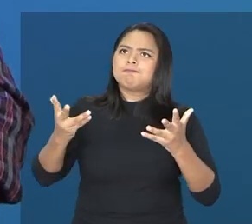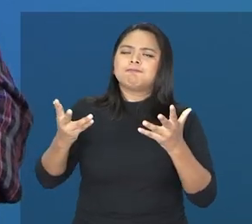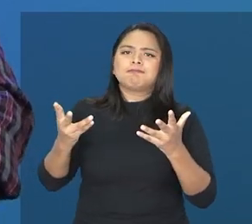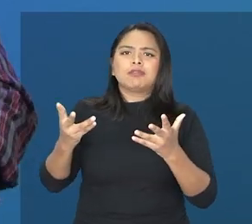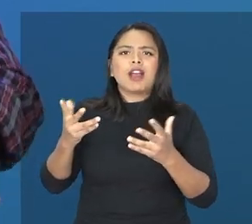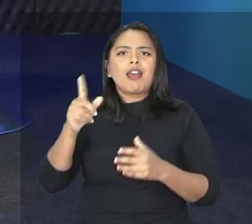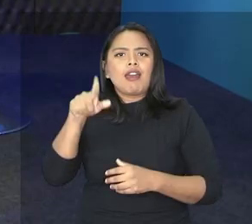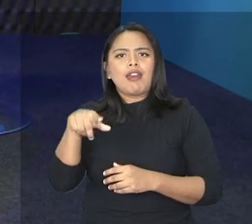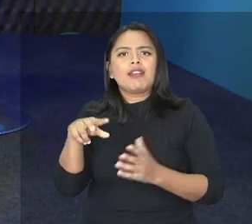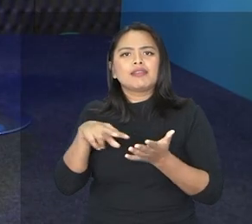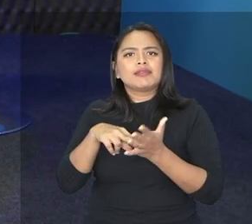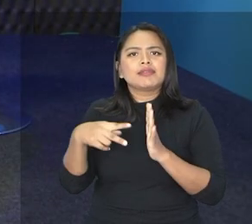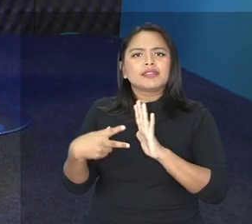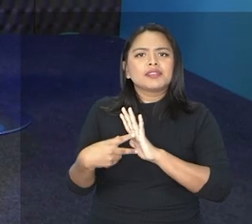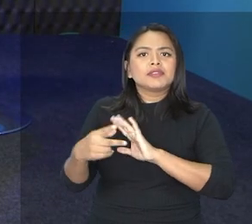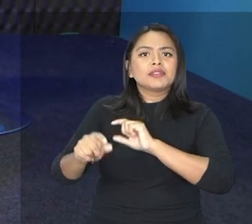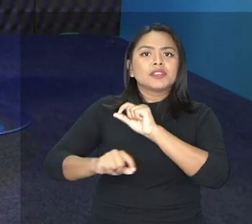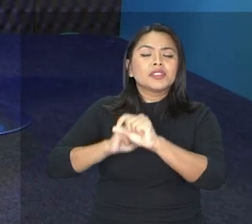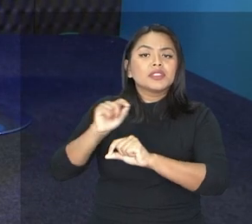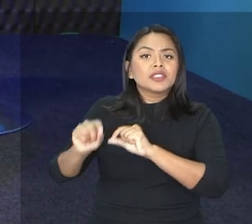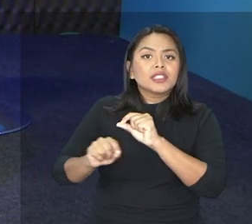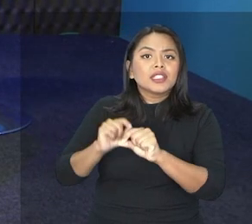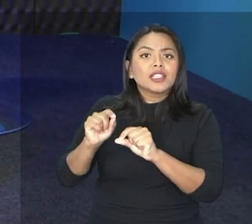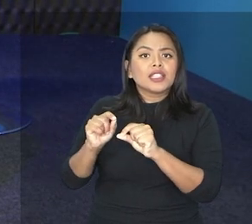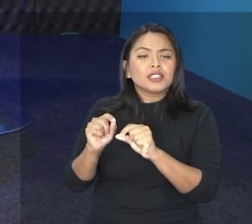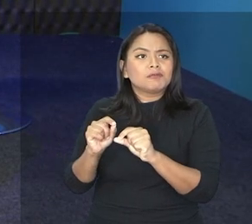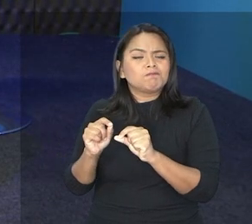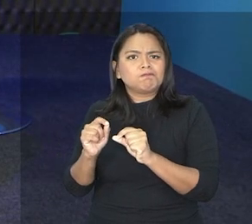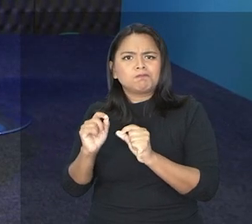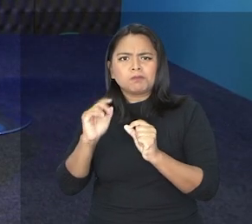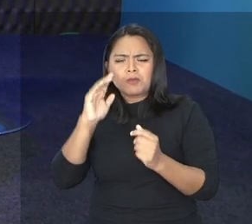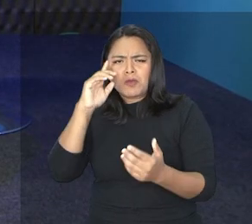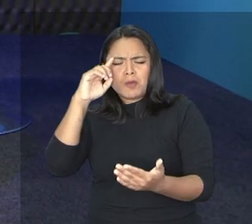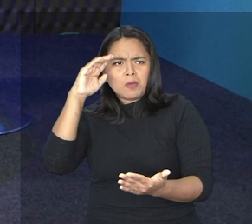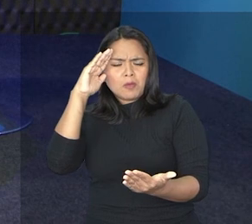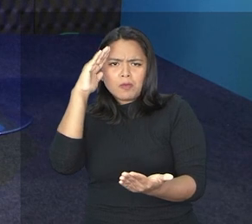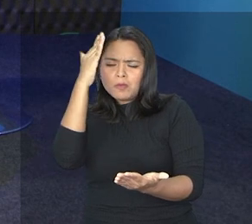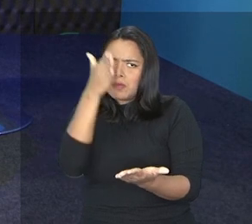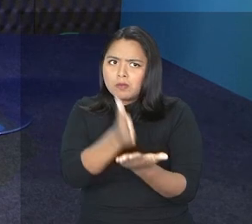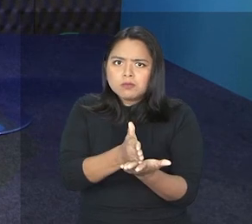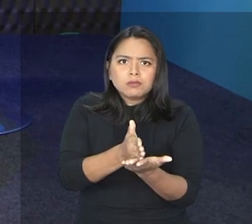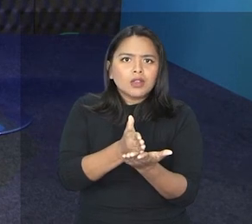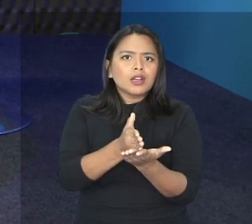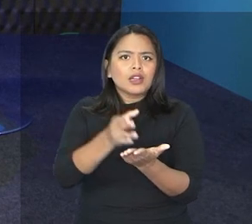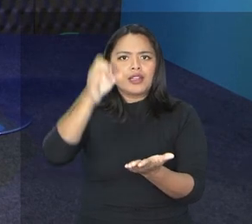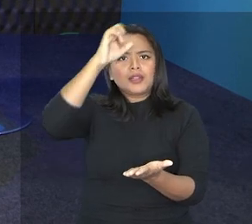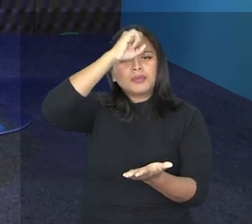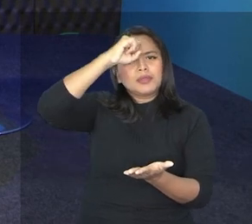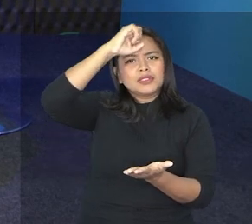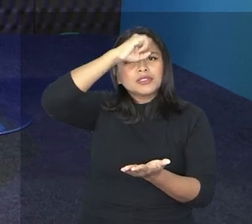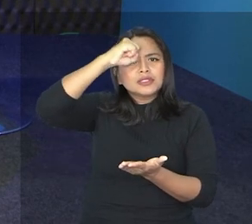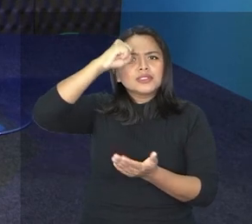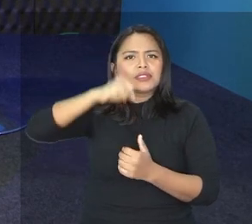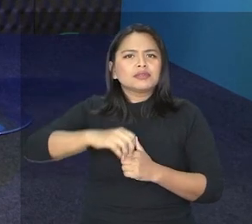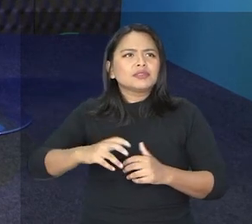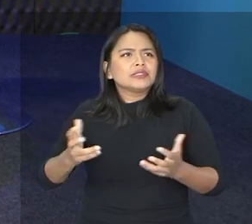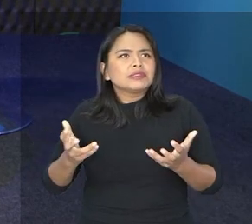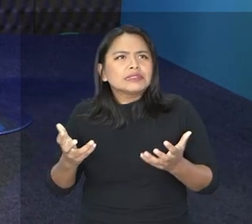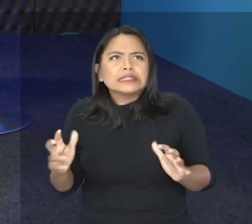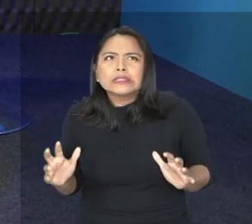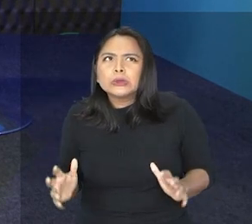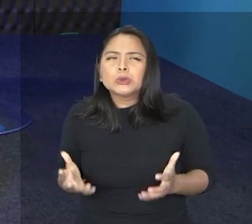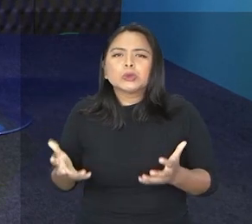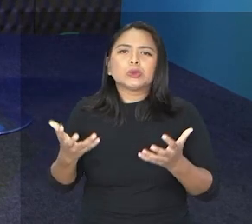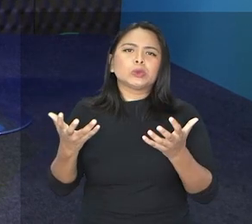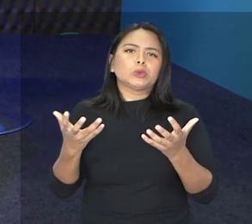chama isso de furor ou furor por aprender. Ele tem furor por aprender. Ele tem avidez